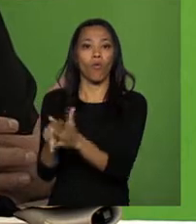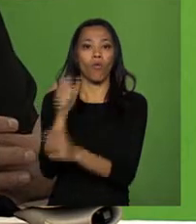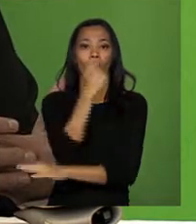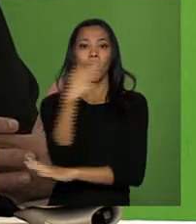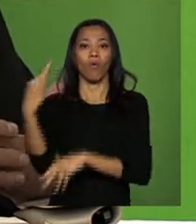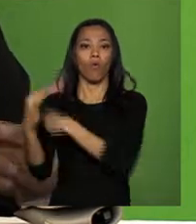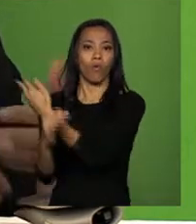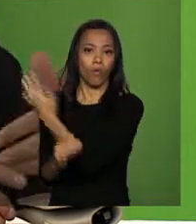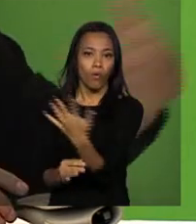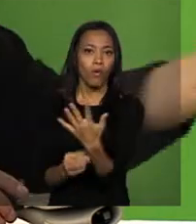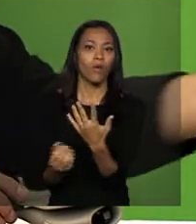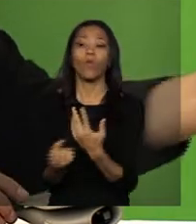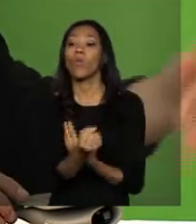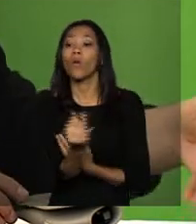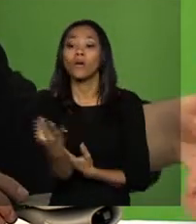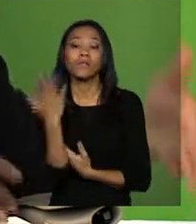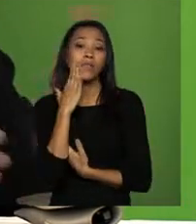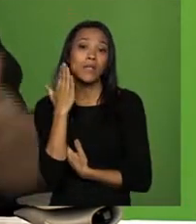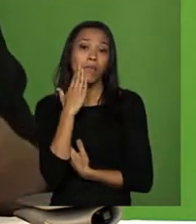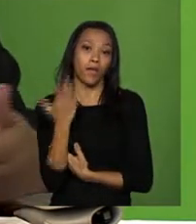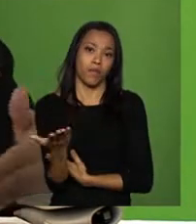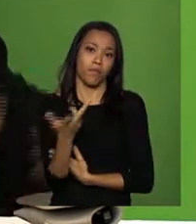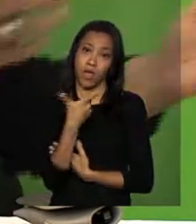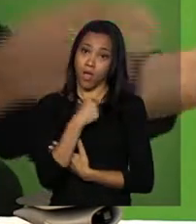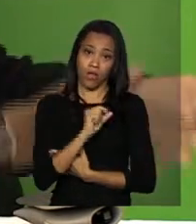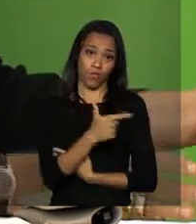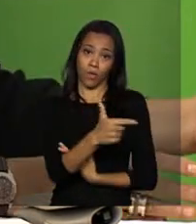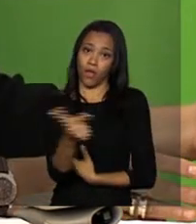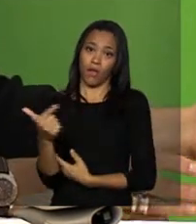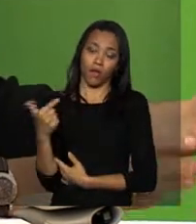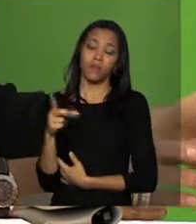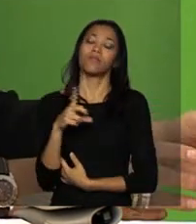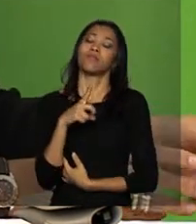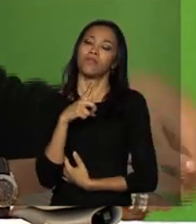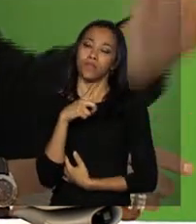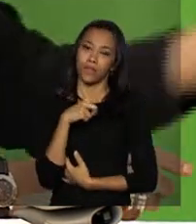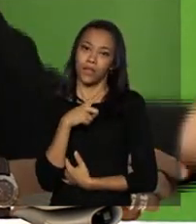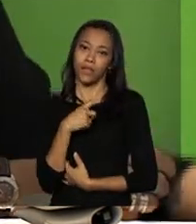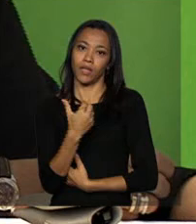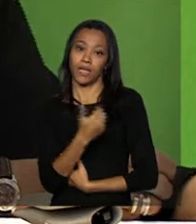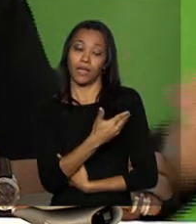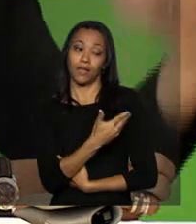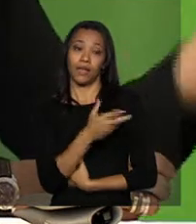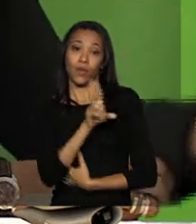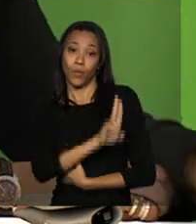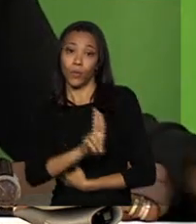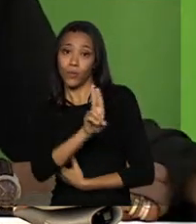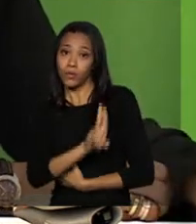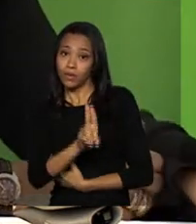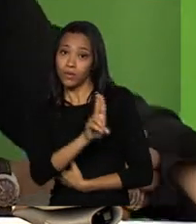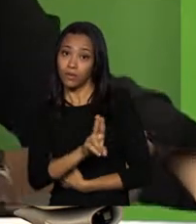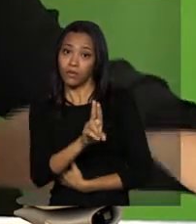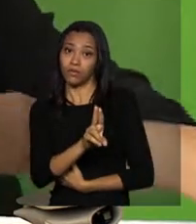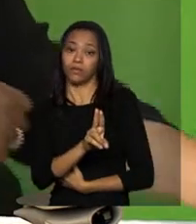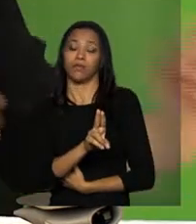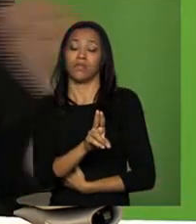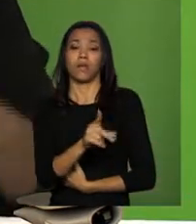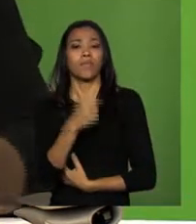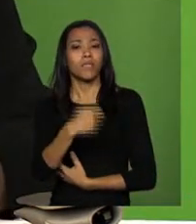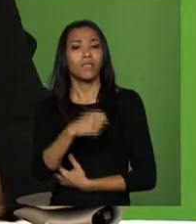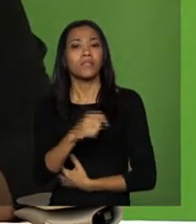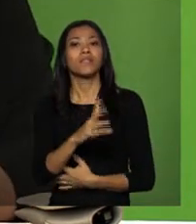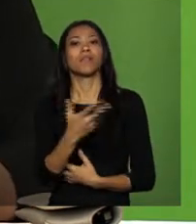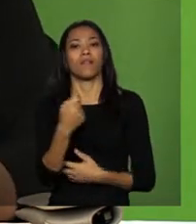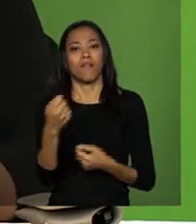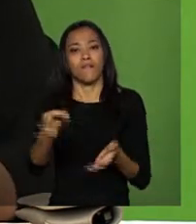detetores de vegetação nativa. Possibilitar, por exemplo, que quem não tem, tenha uma parceria com o seu vizinho e use isso que tem excesso. O cadastro está